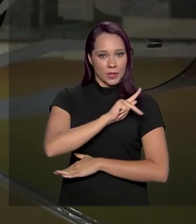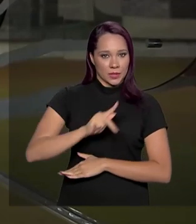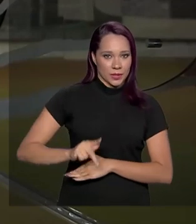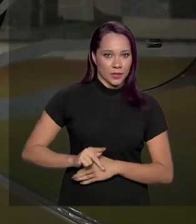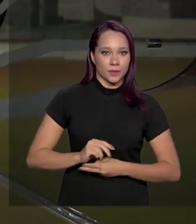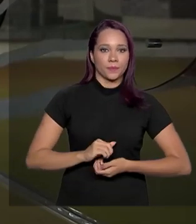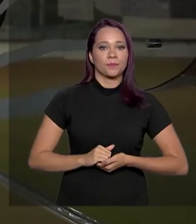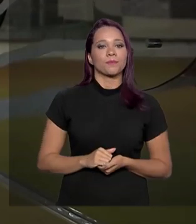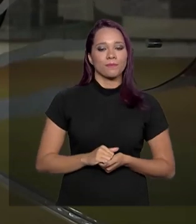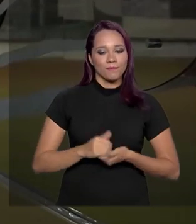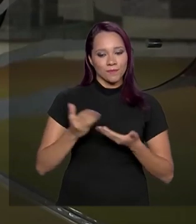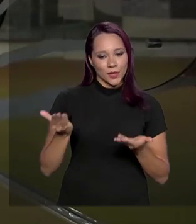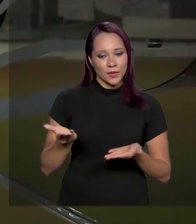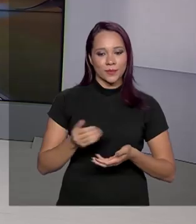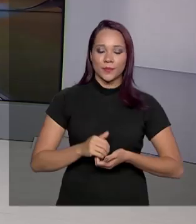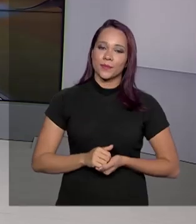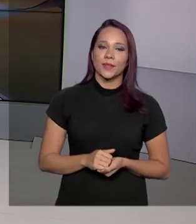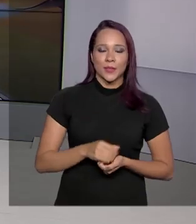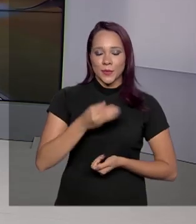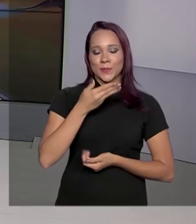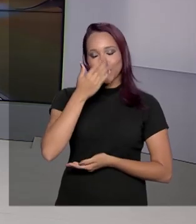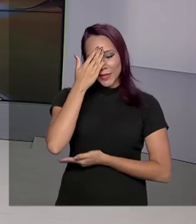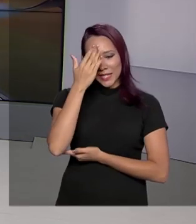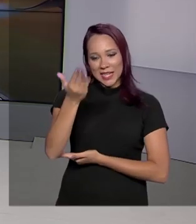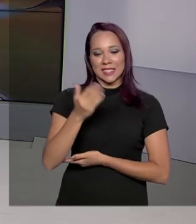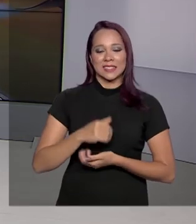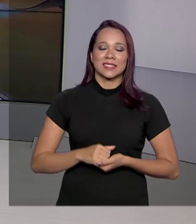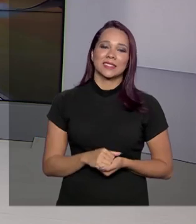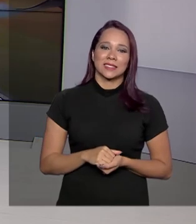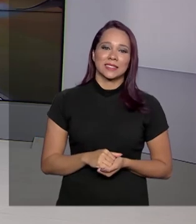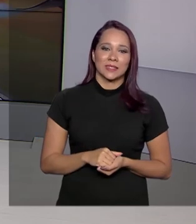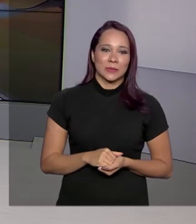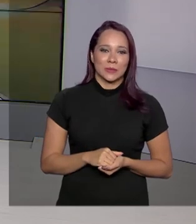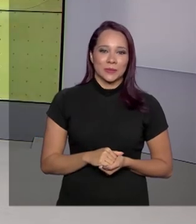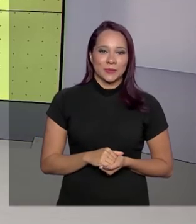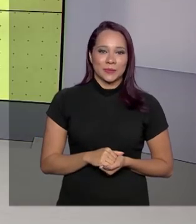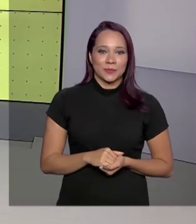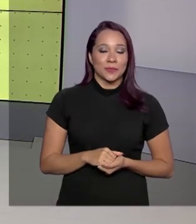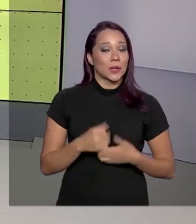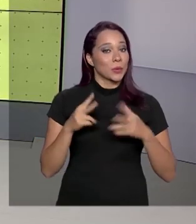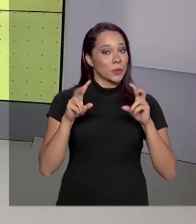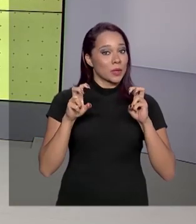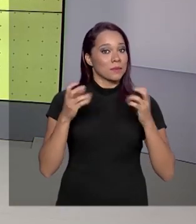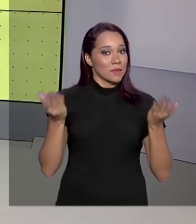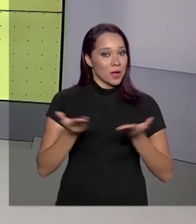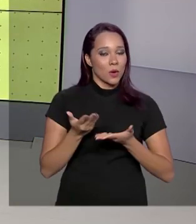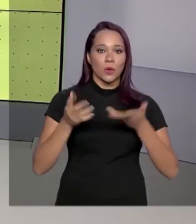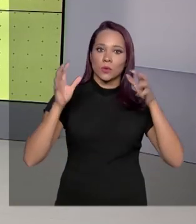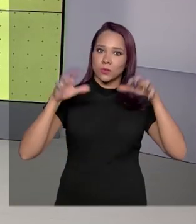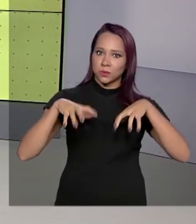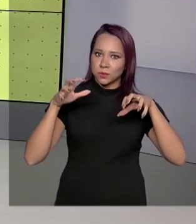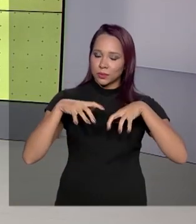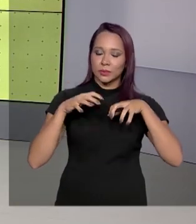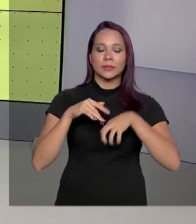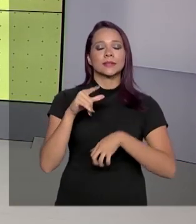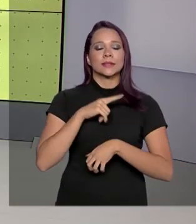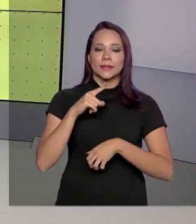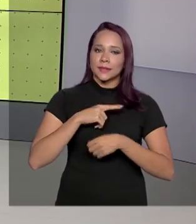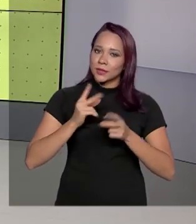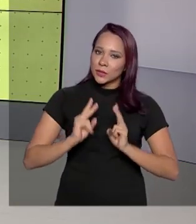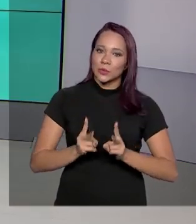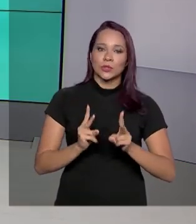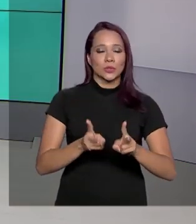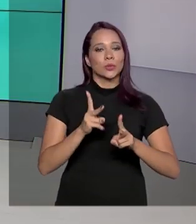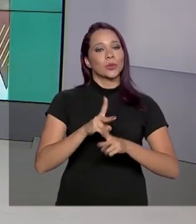Jorge Duarte. Lilian, é com você. Obrigada pelas informações, Mariana. E o assunto agora é a chuva que ainda atinge os